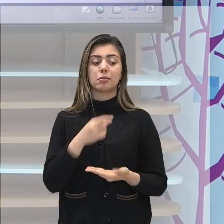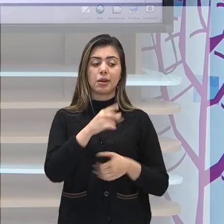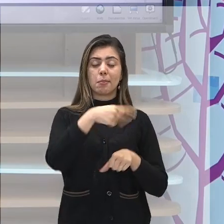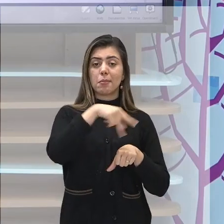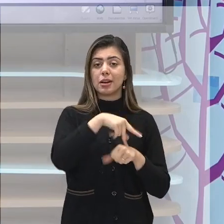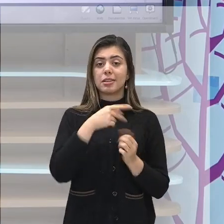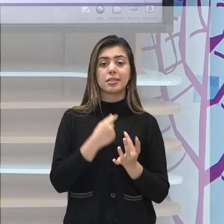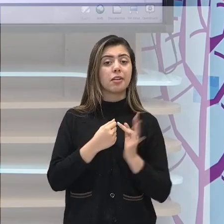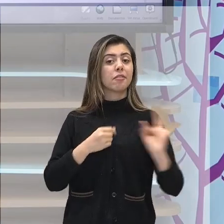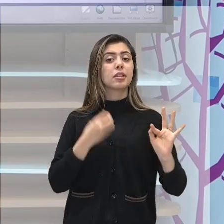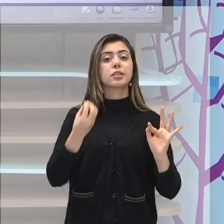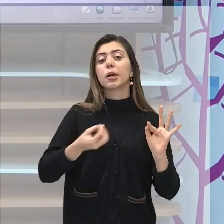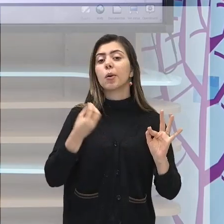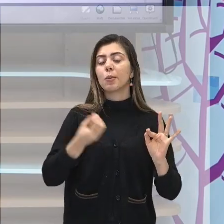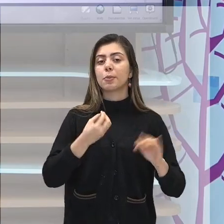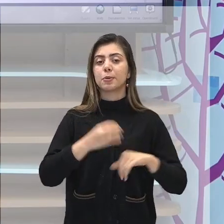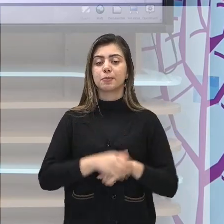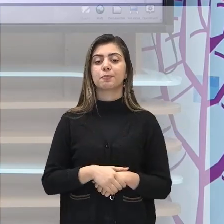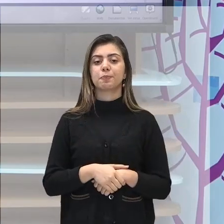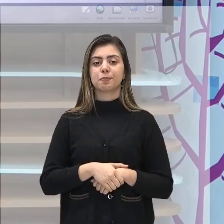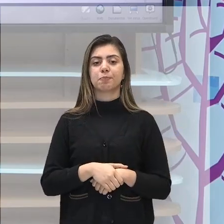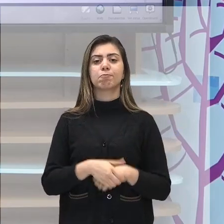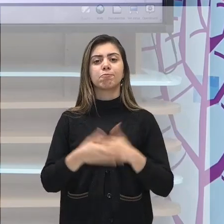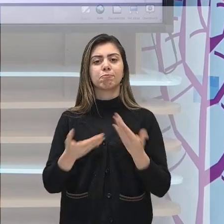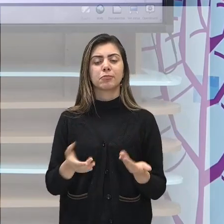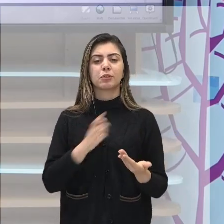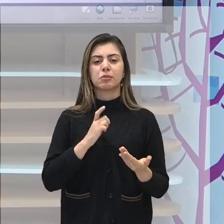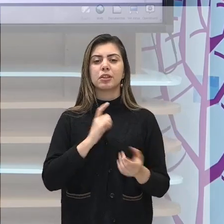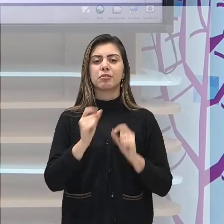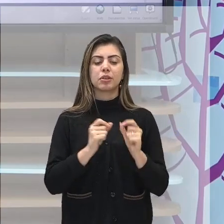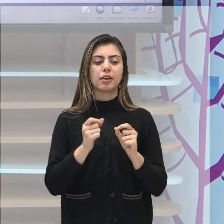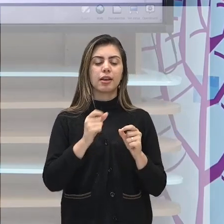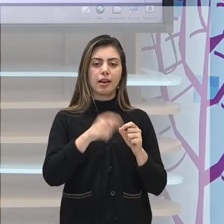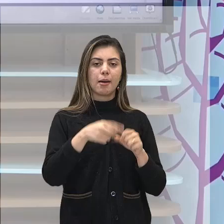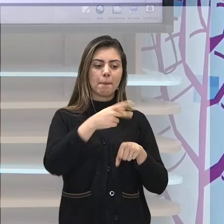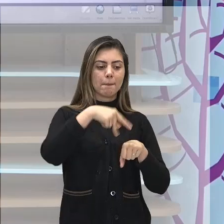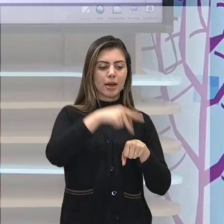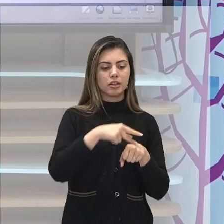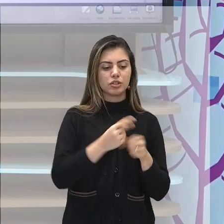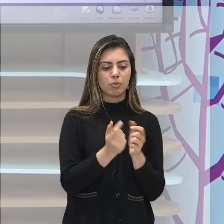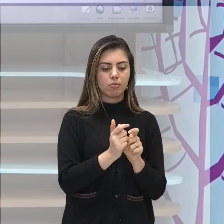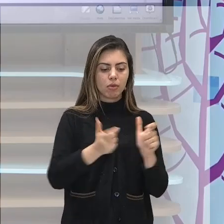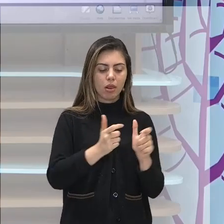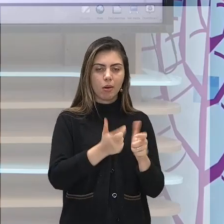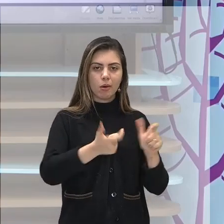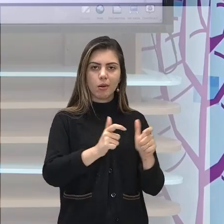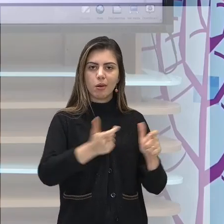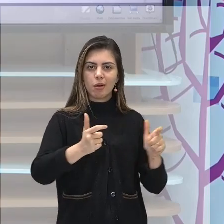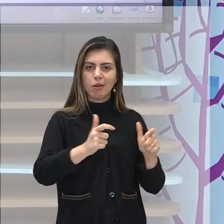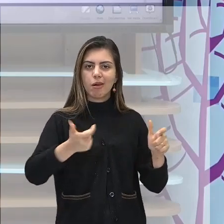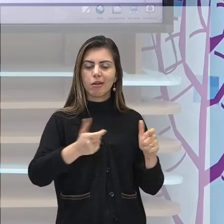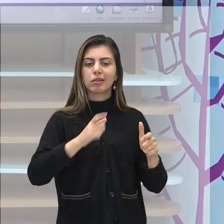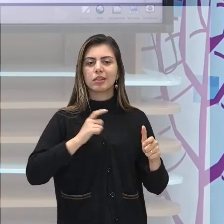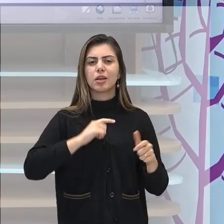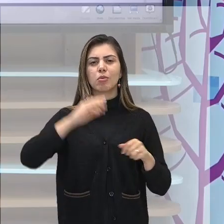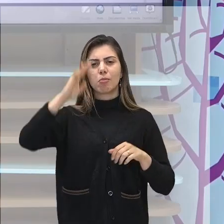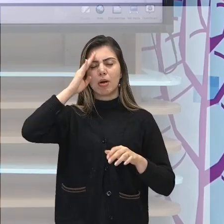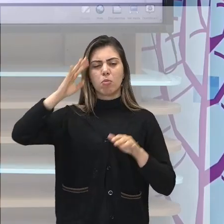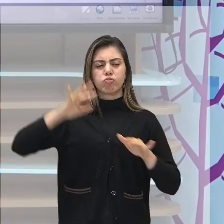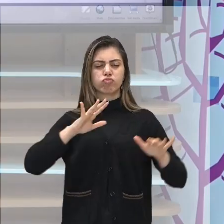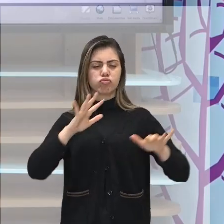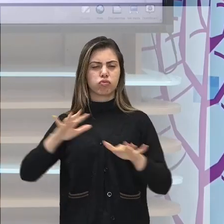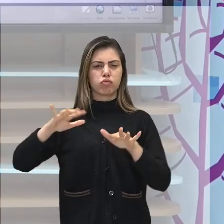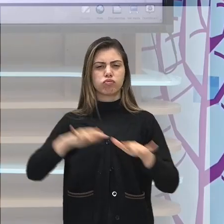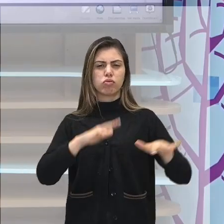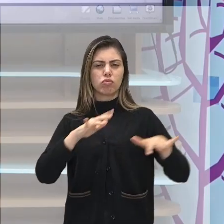estava, literalmente, aumentando as suas fronteiras e indo com o seu exército extremamente